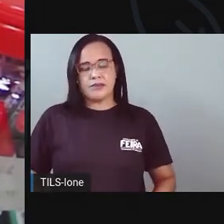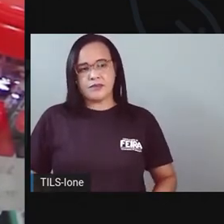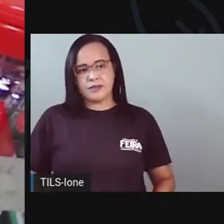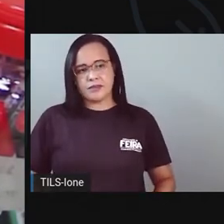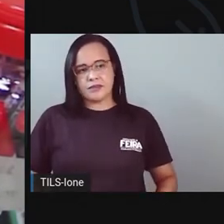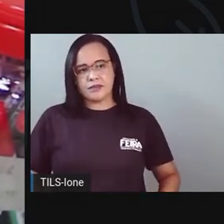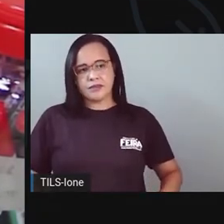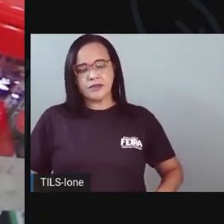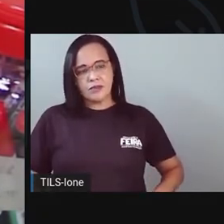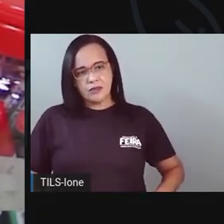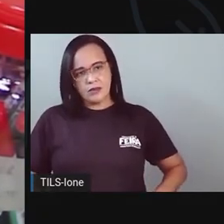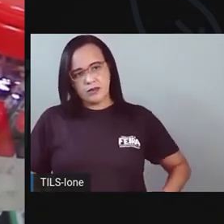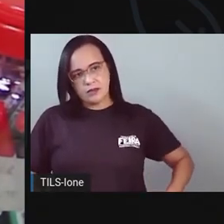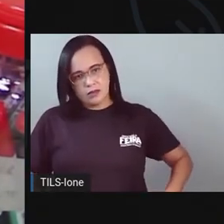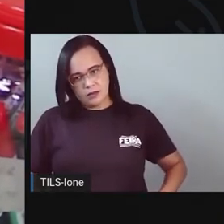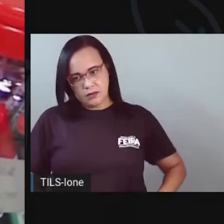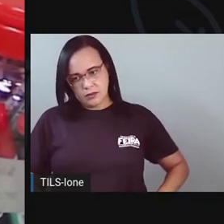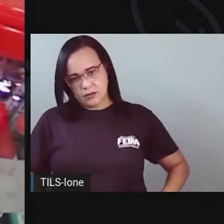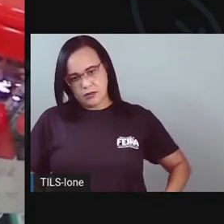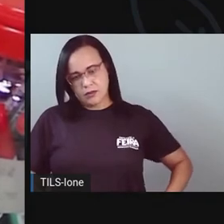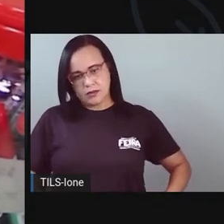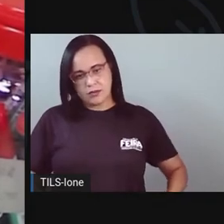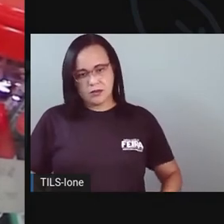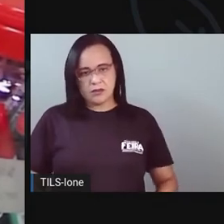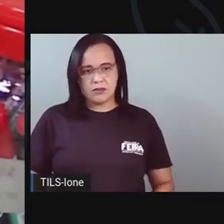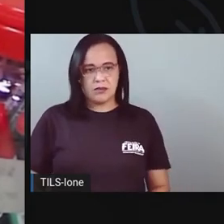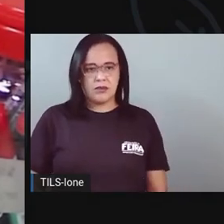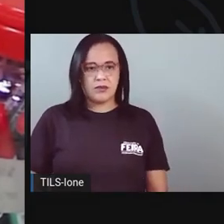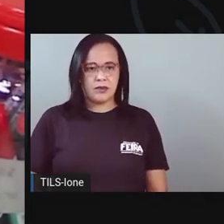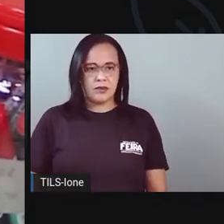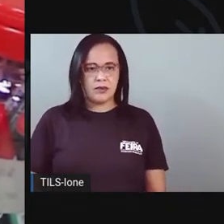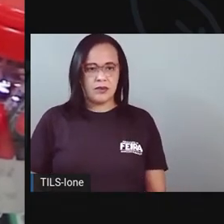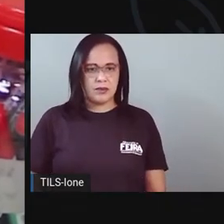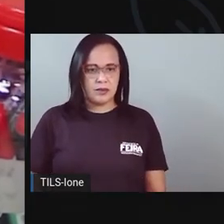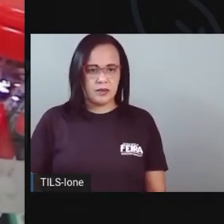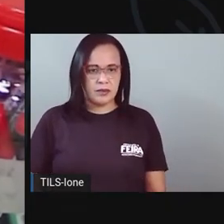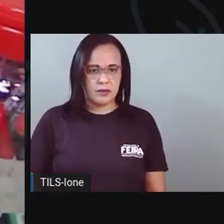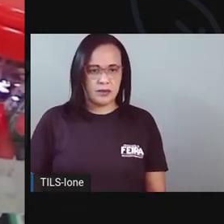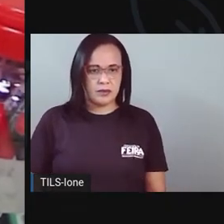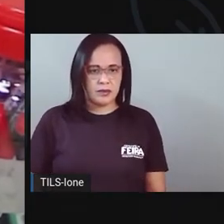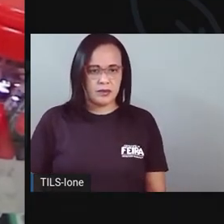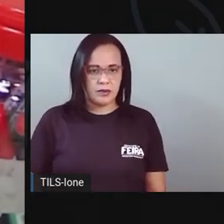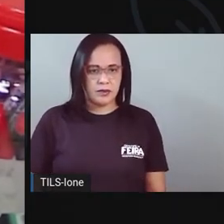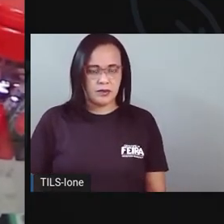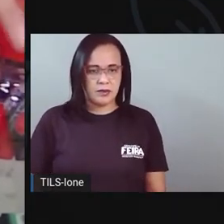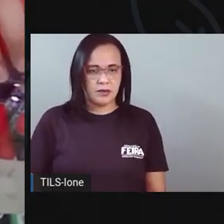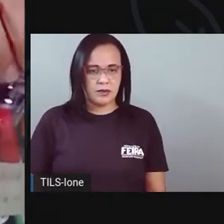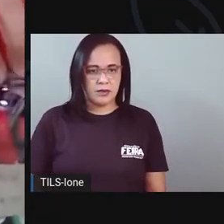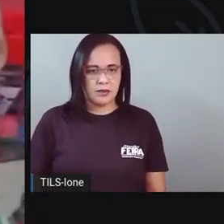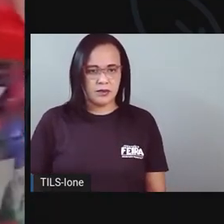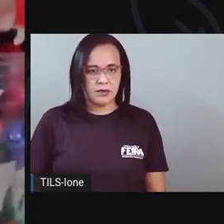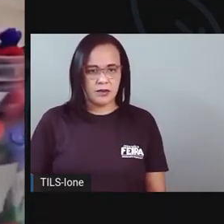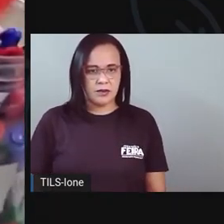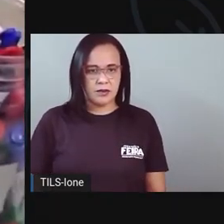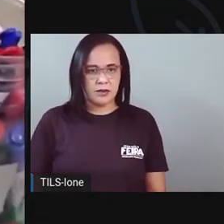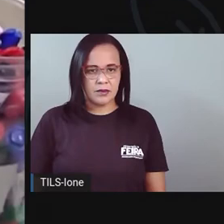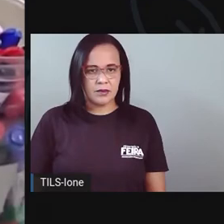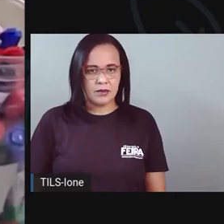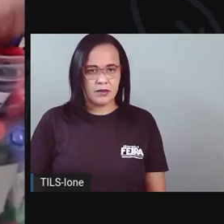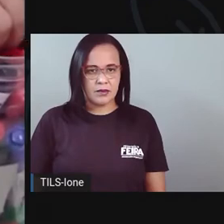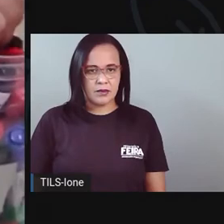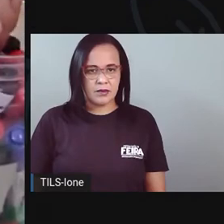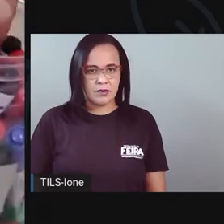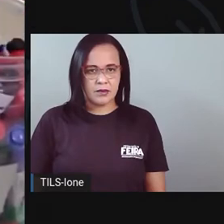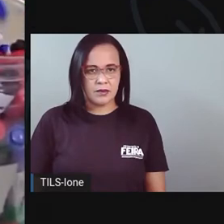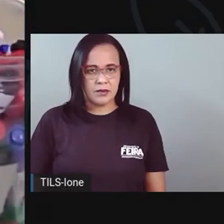Esse aqui, esse papel aqui, eu vou utilizar para os dias da semana. E como é que eu vou fazer? Vou pegar aqui,